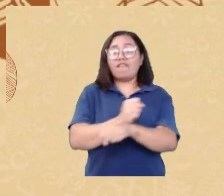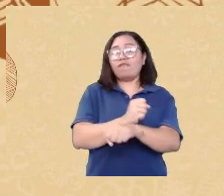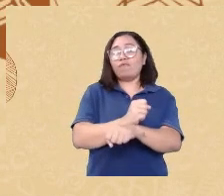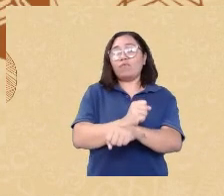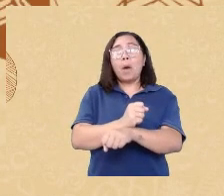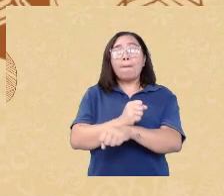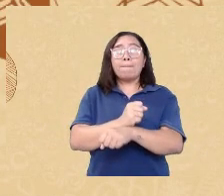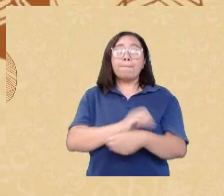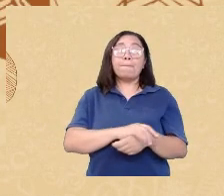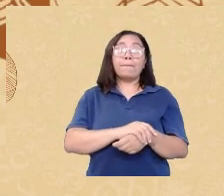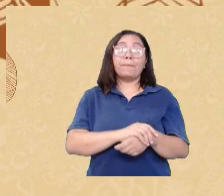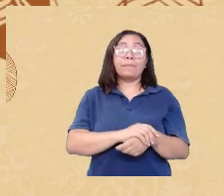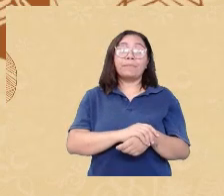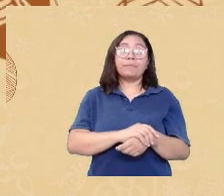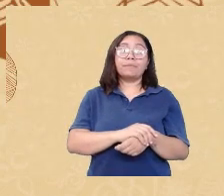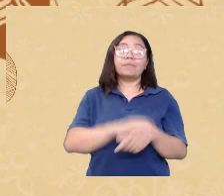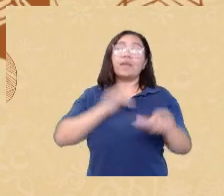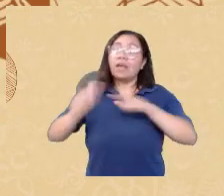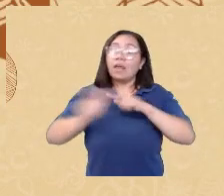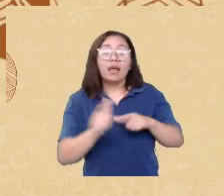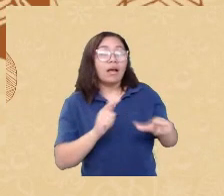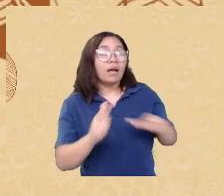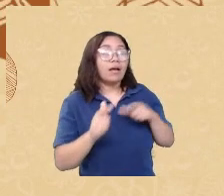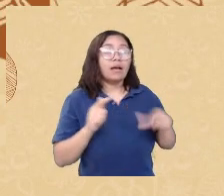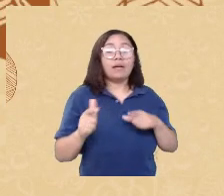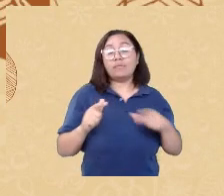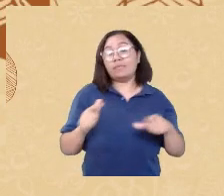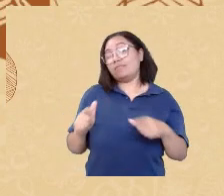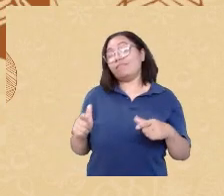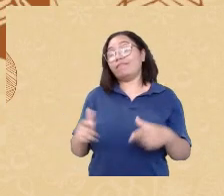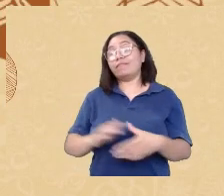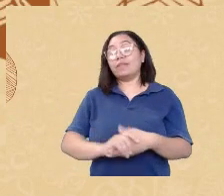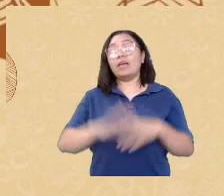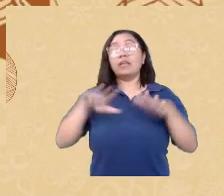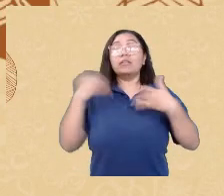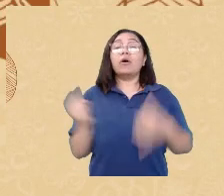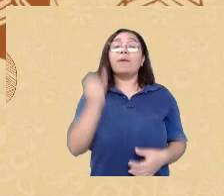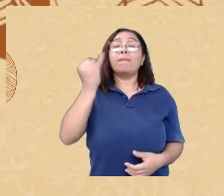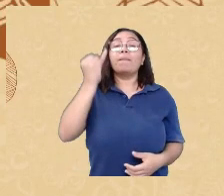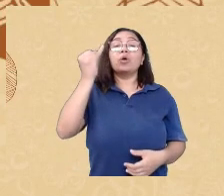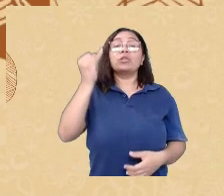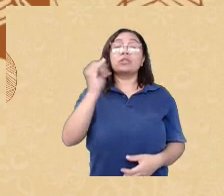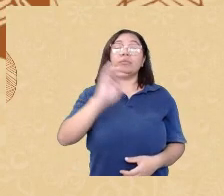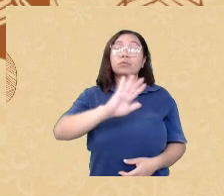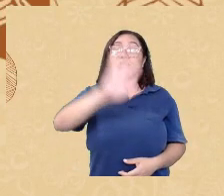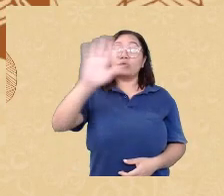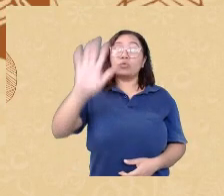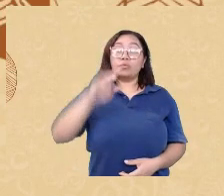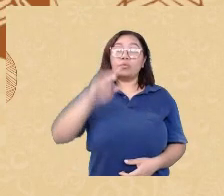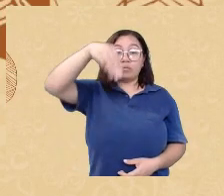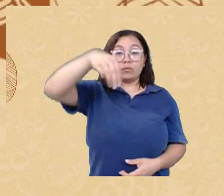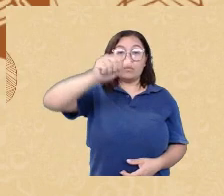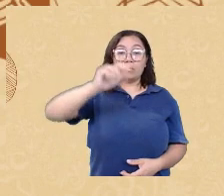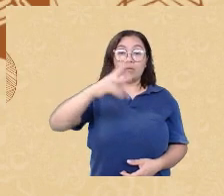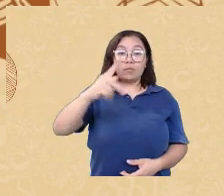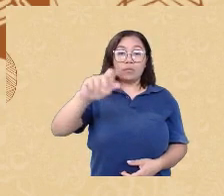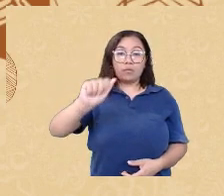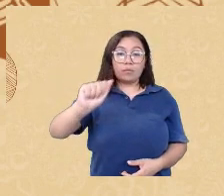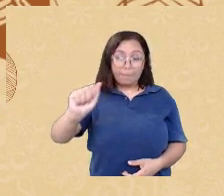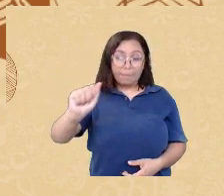mas também nas minas e a importância desse mapa é para mostrar para vocês que em todos esses